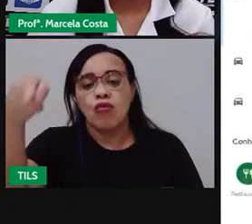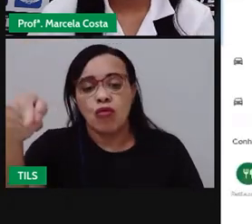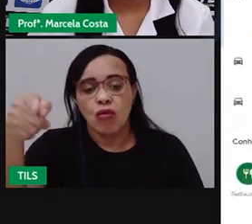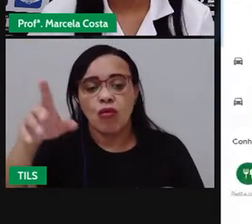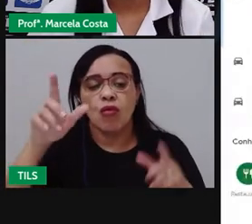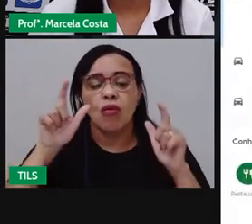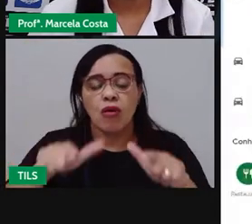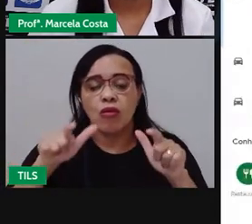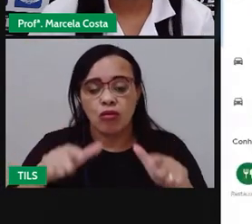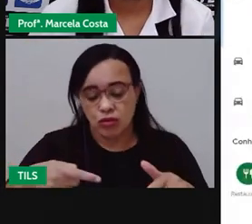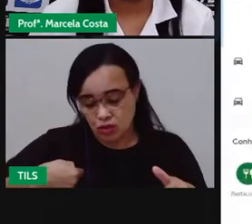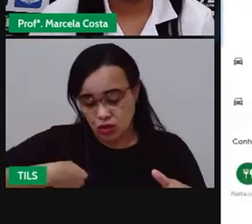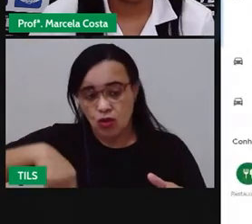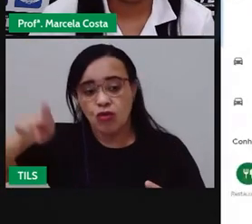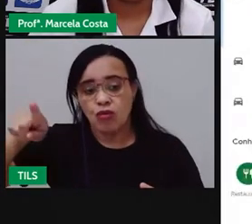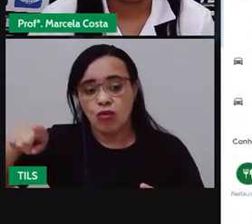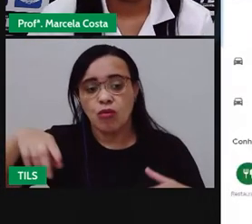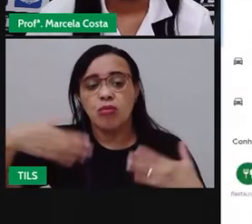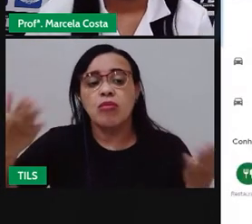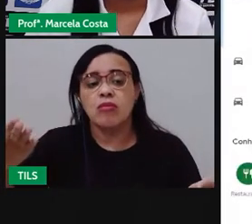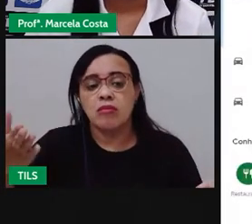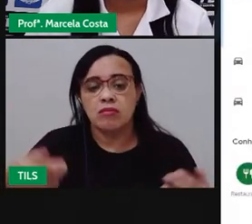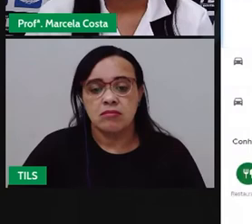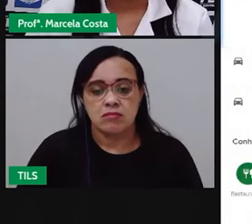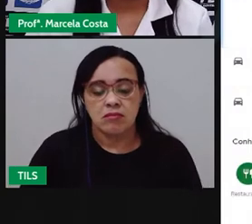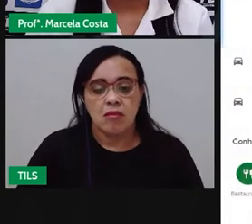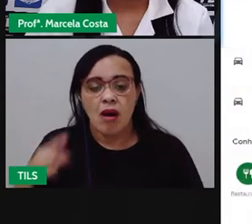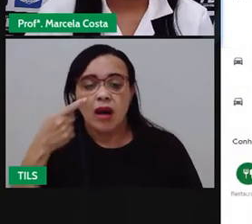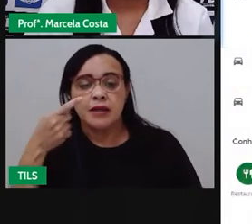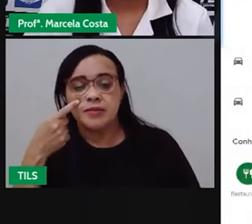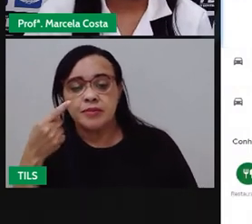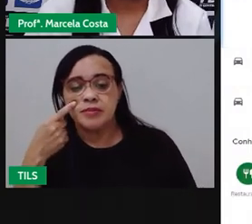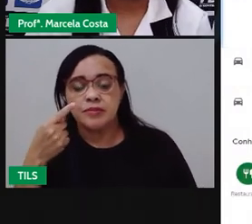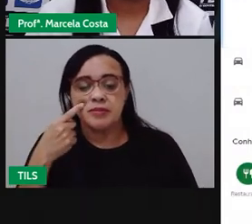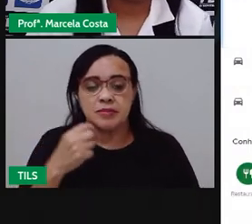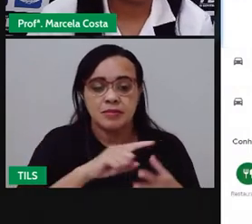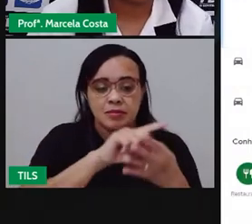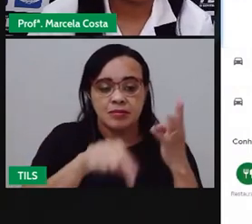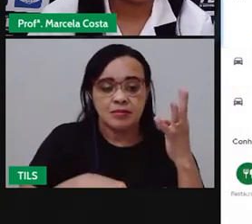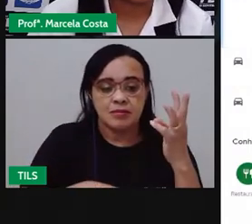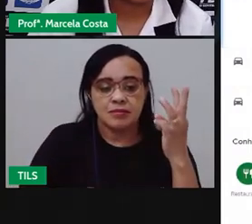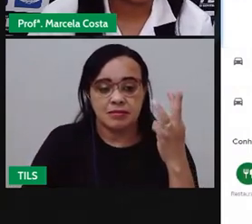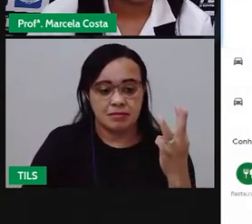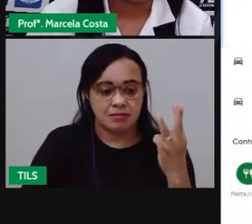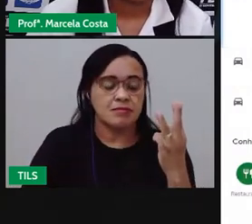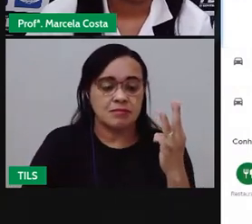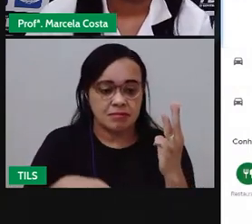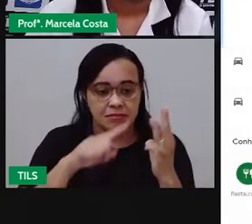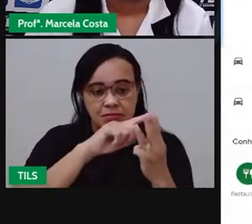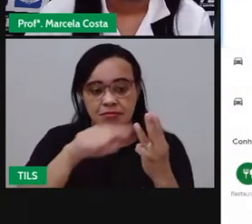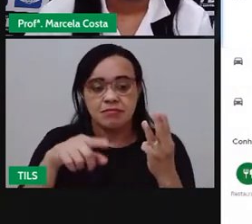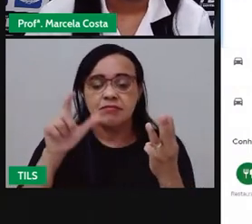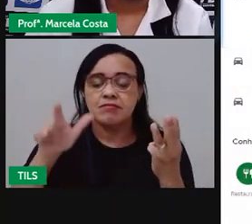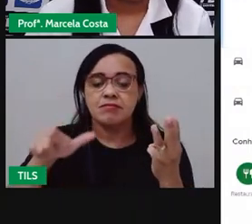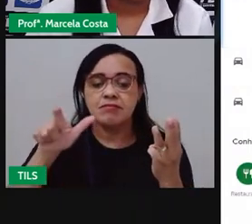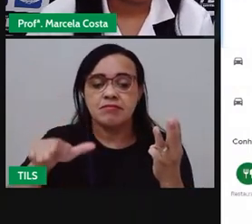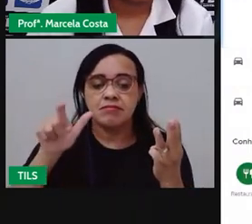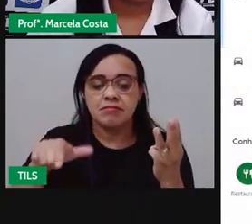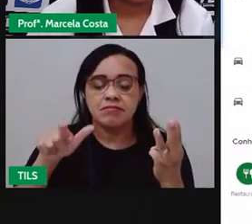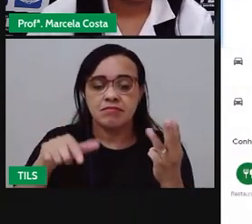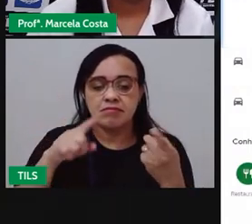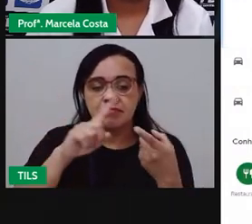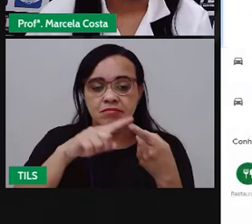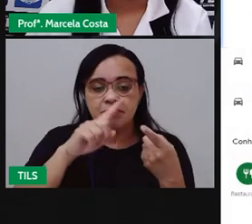E aí o aplicativo vai traçar a rota. Olha, ele me deu aqui três rotas. Uma